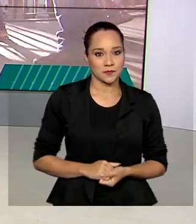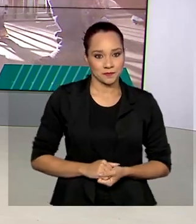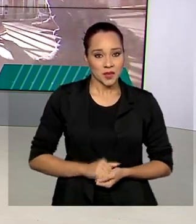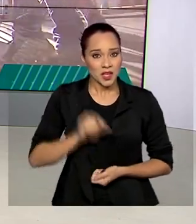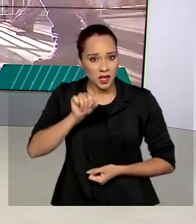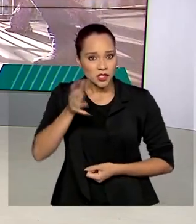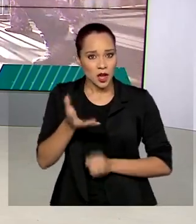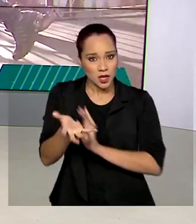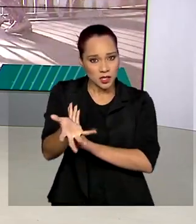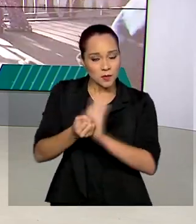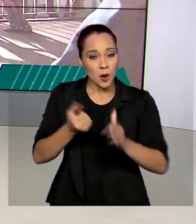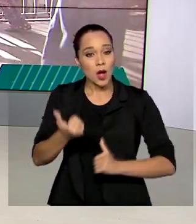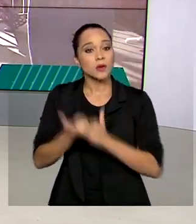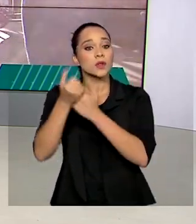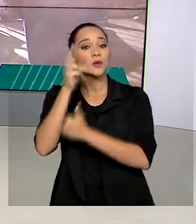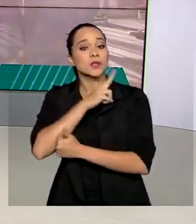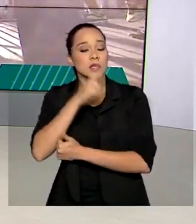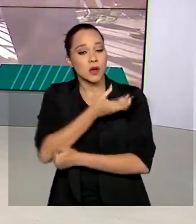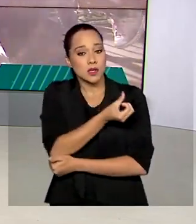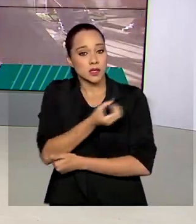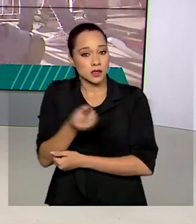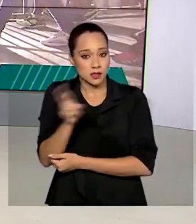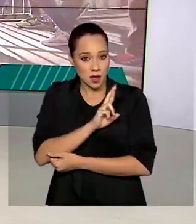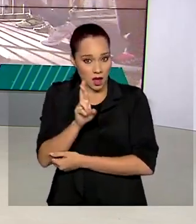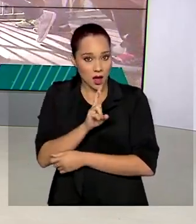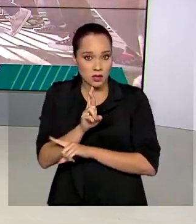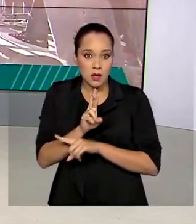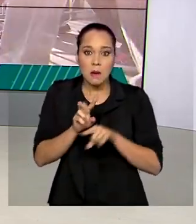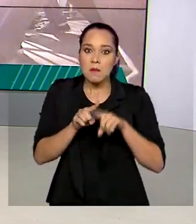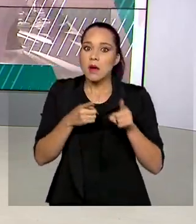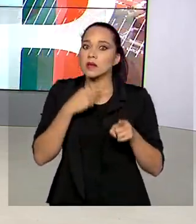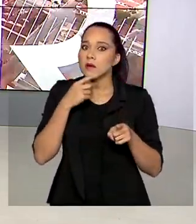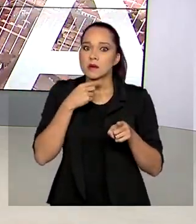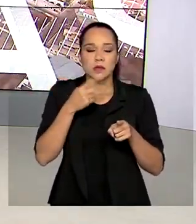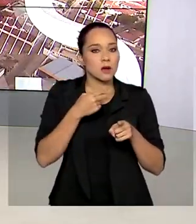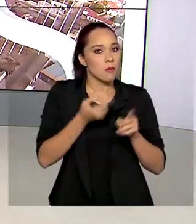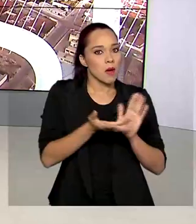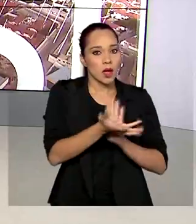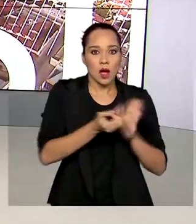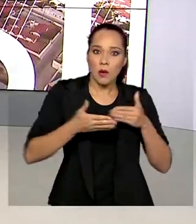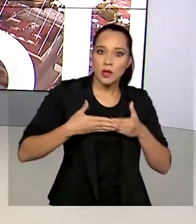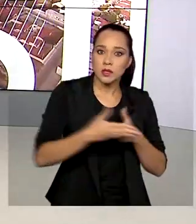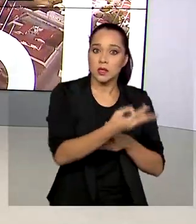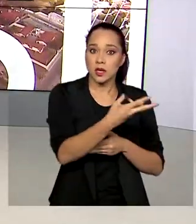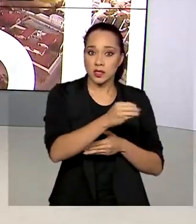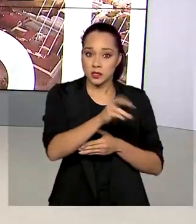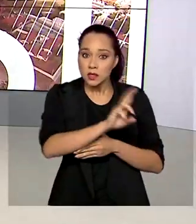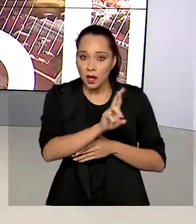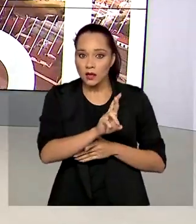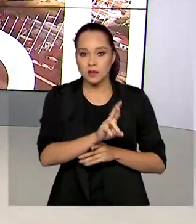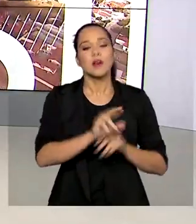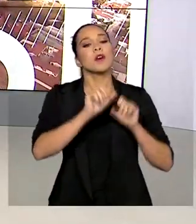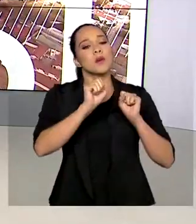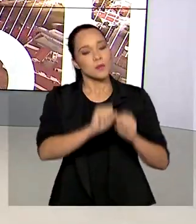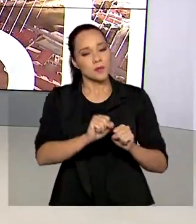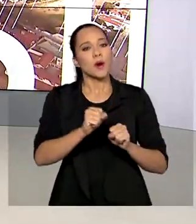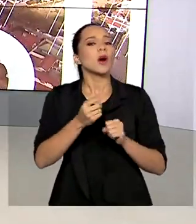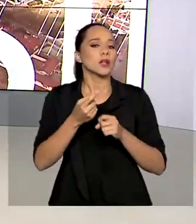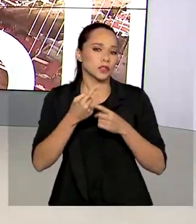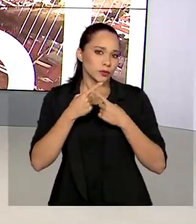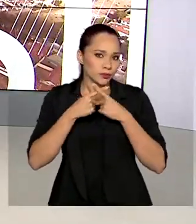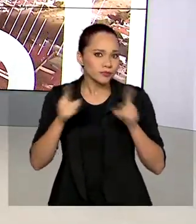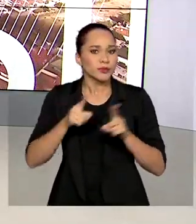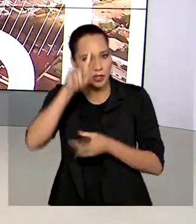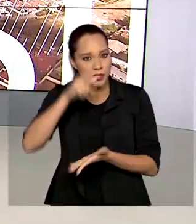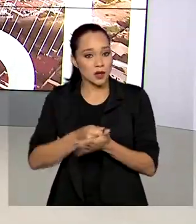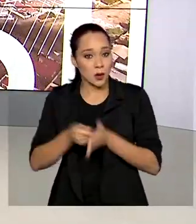E quem recebeu auxílio emergencial de 600 reais, mas não está recebendo a extensão de 300 reais, pode contestar a decisão.